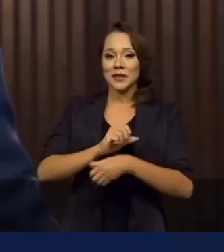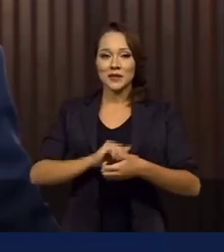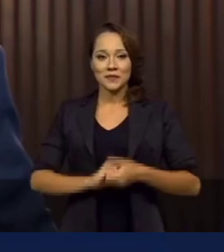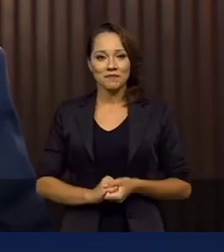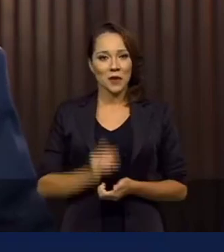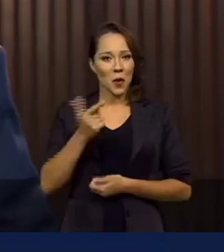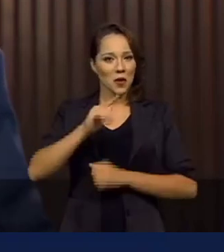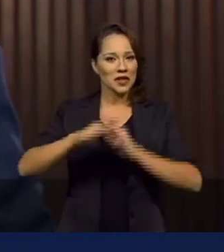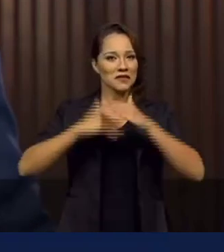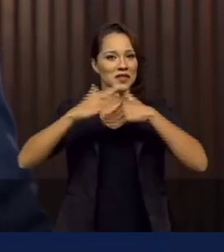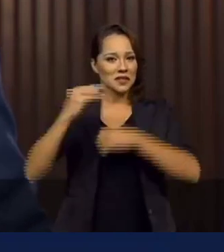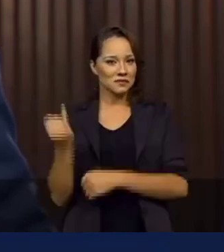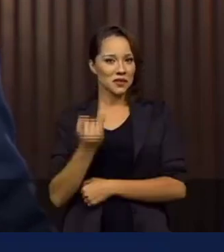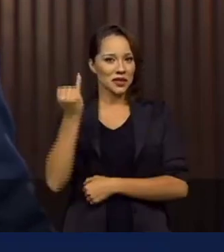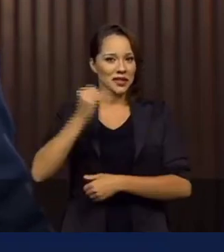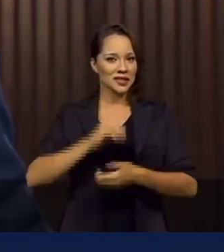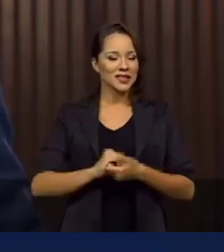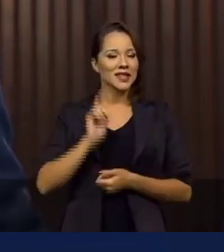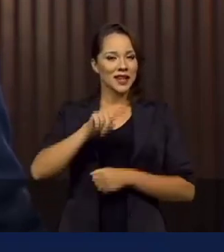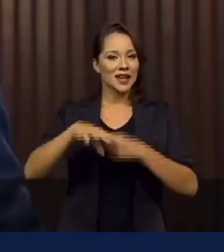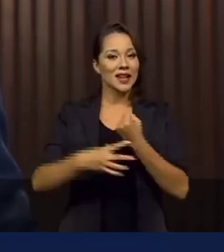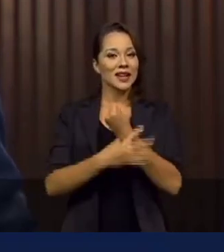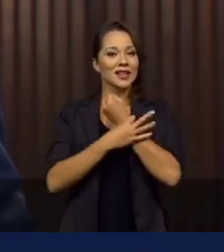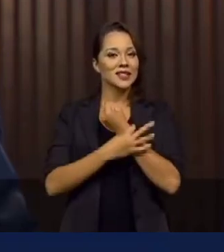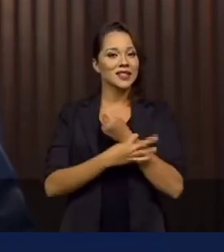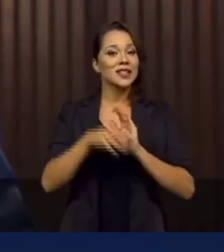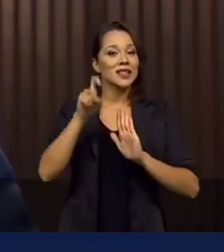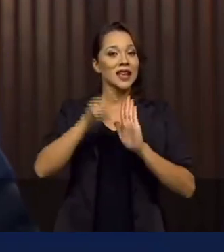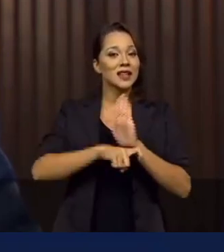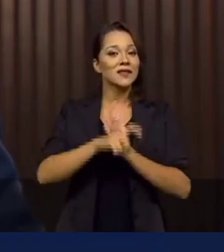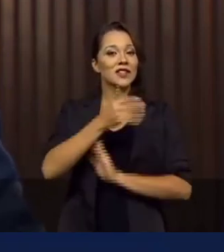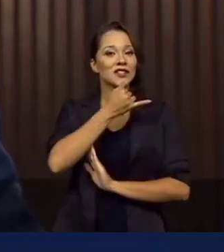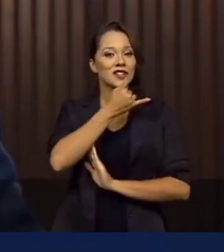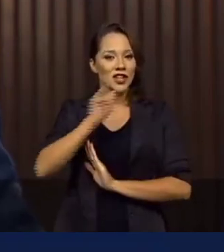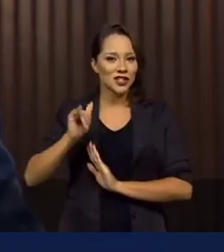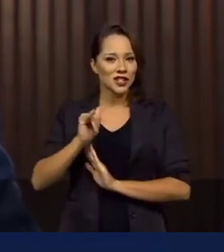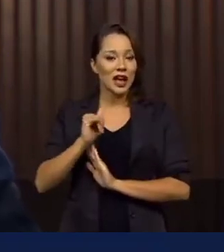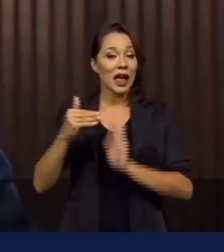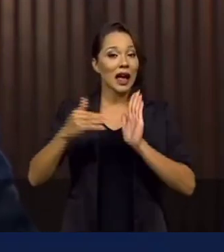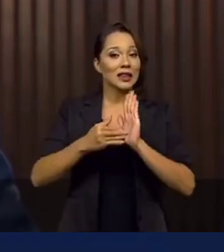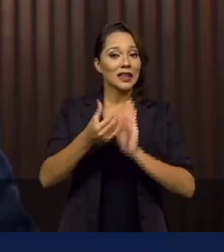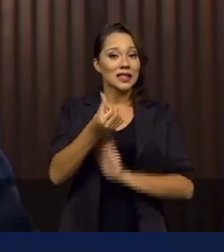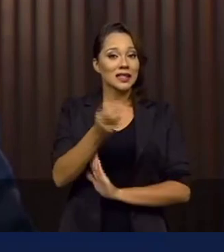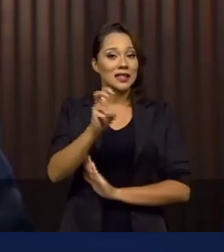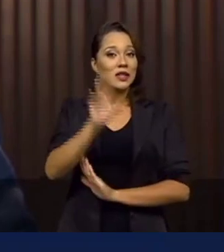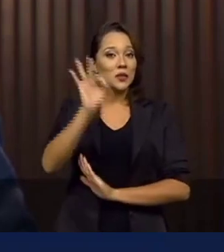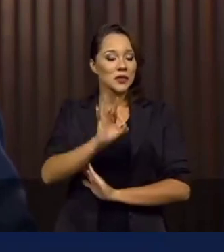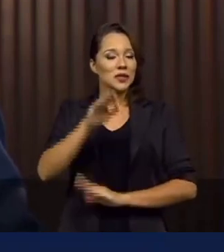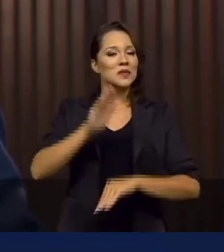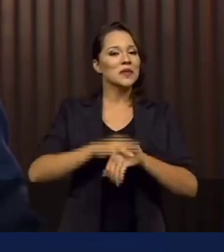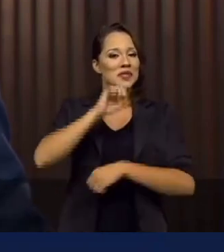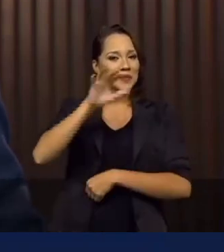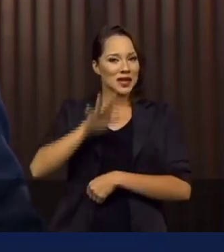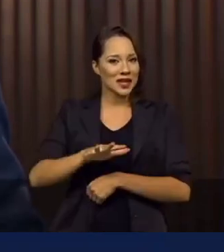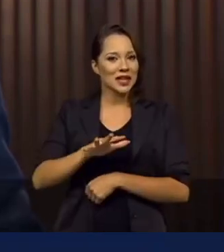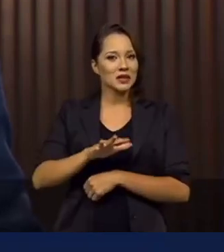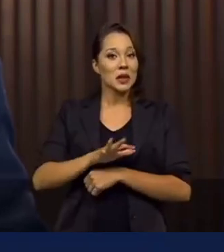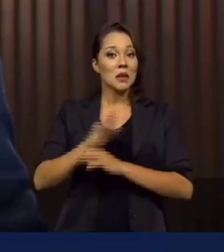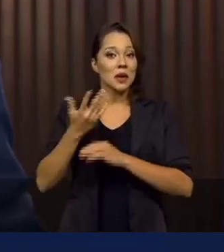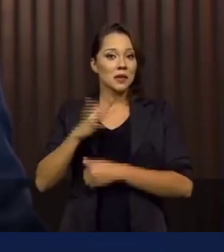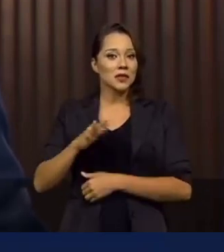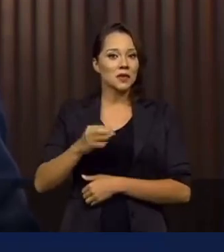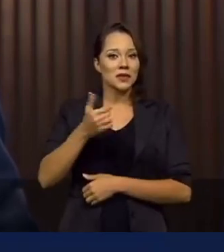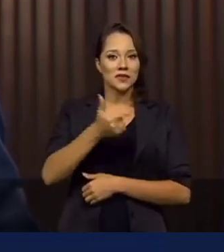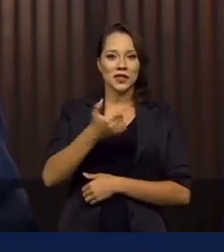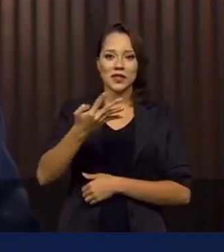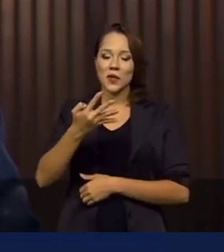Outro avanço importante é a garantia da tarifa de energia elétrica até 65% mais barata para cerca